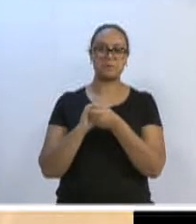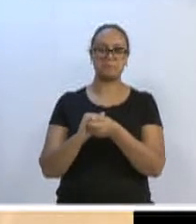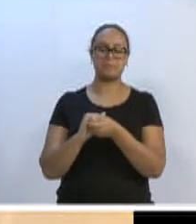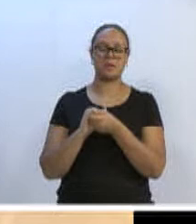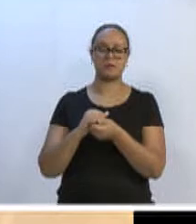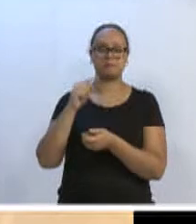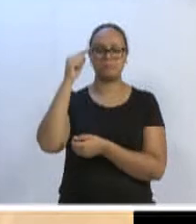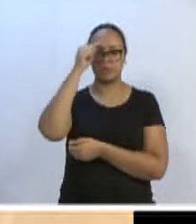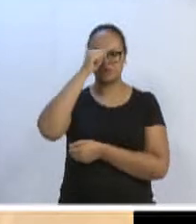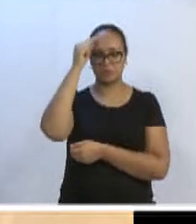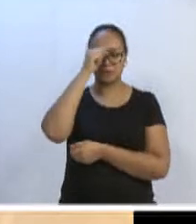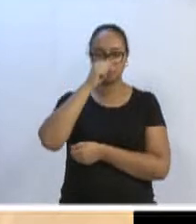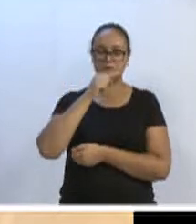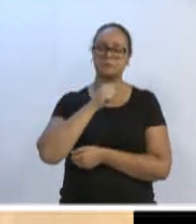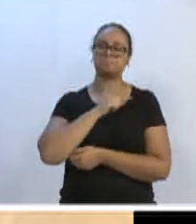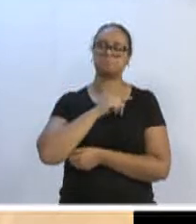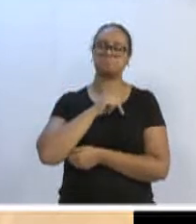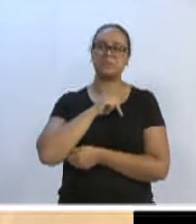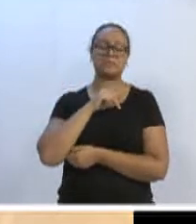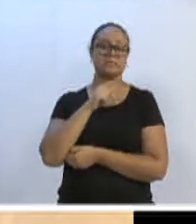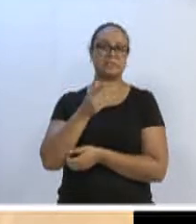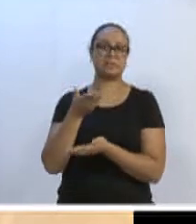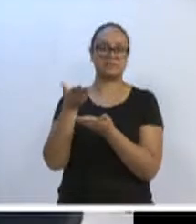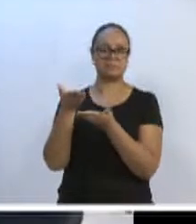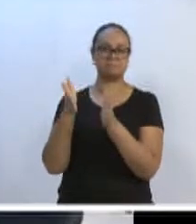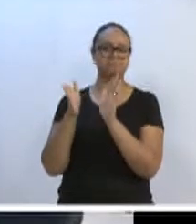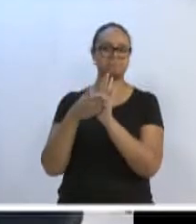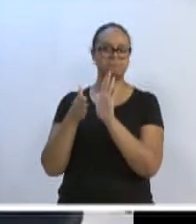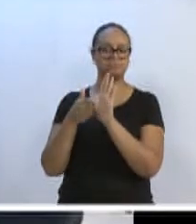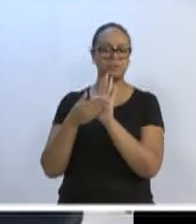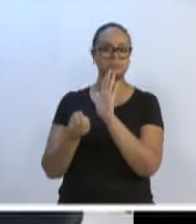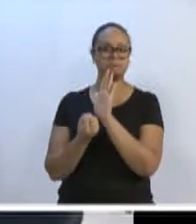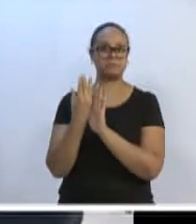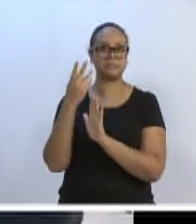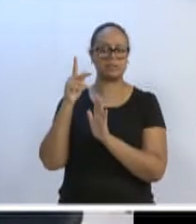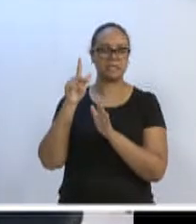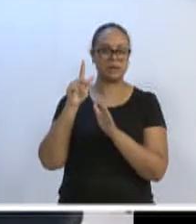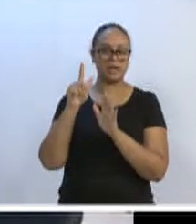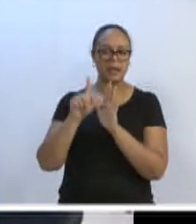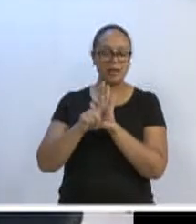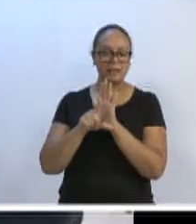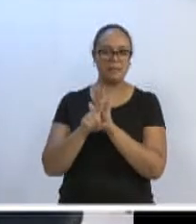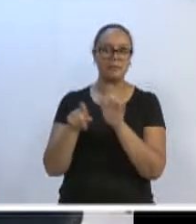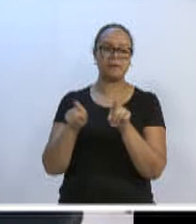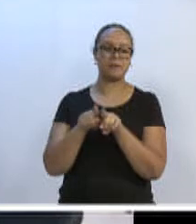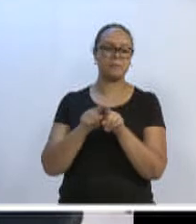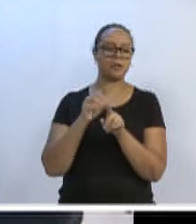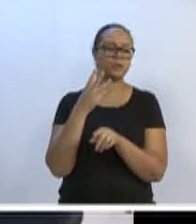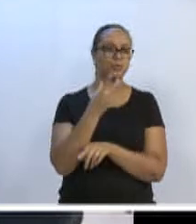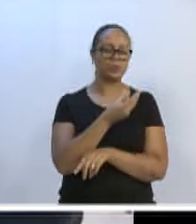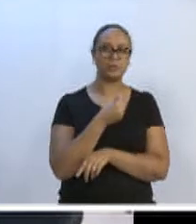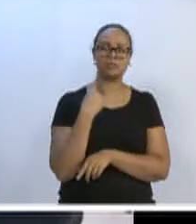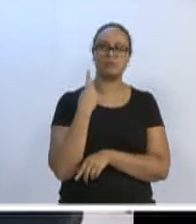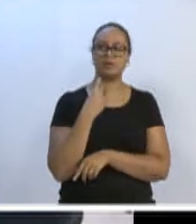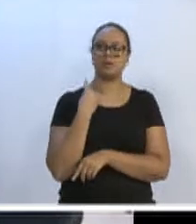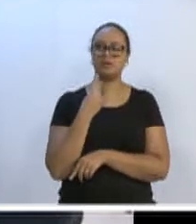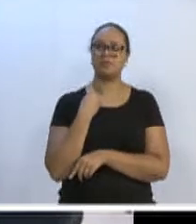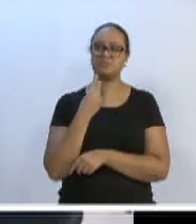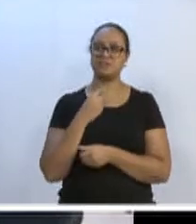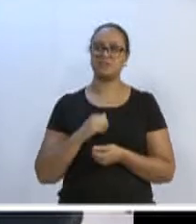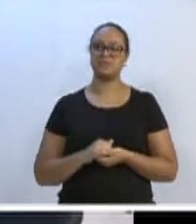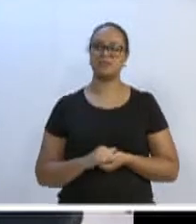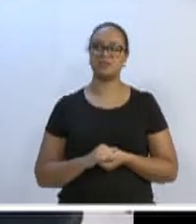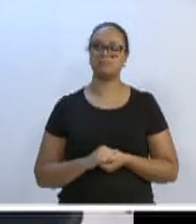proposição da lei e, mais ainda, a todos os vereadores por terem votado de forma favorável. E aqui eu gostaria de destacar, realmente,